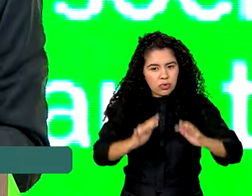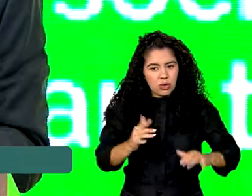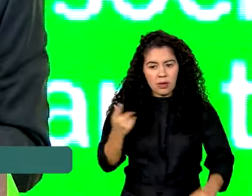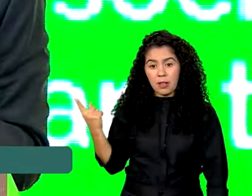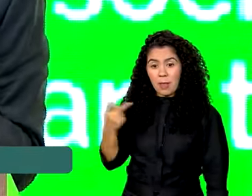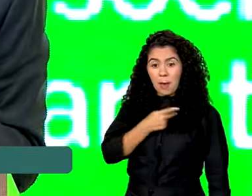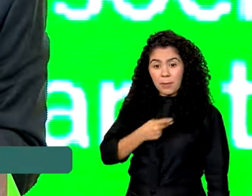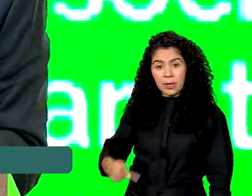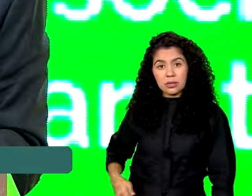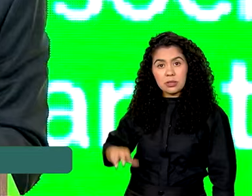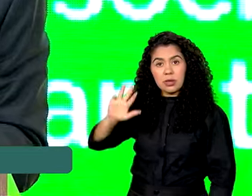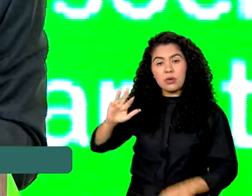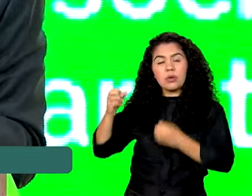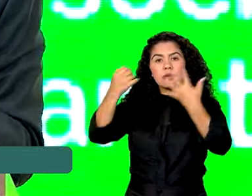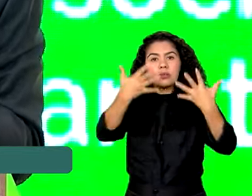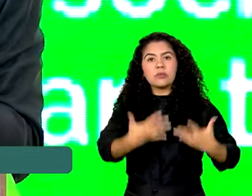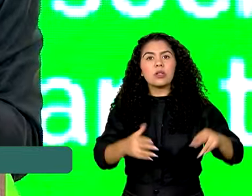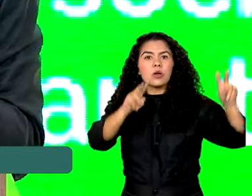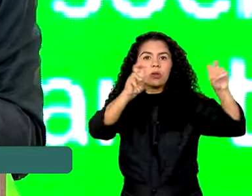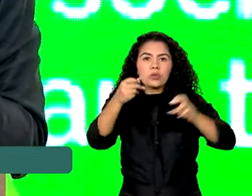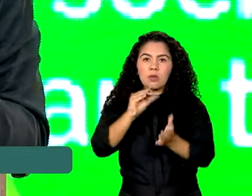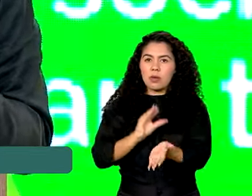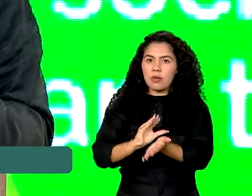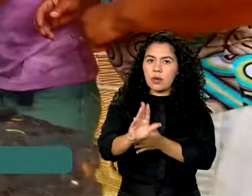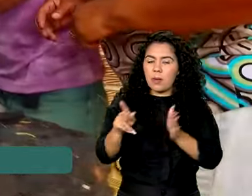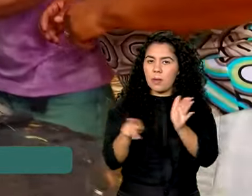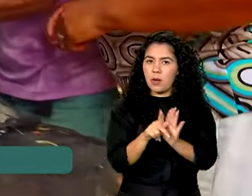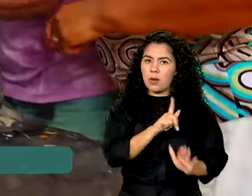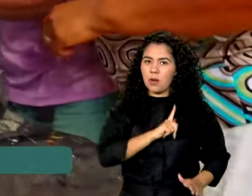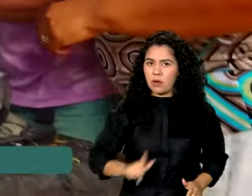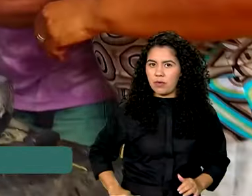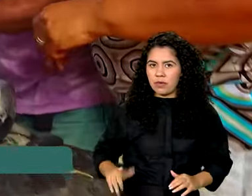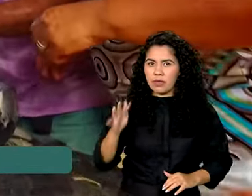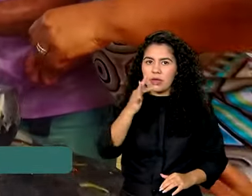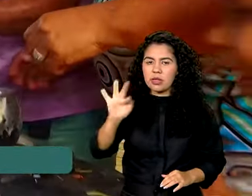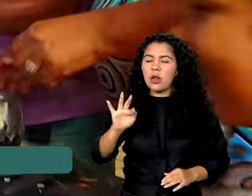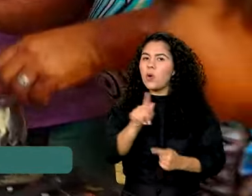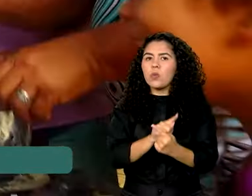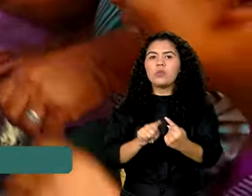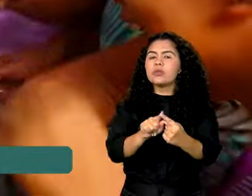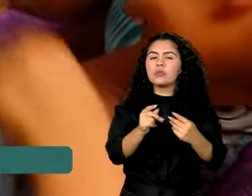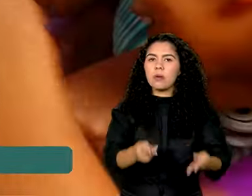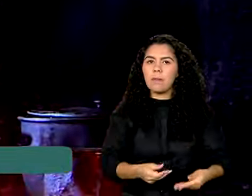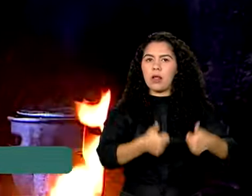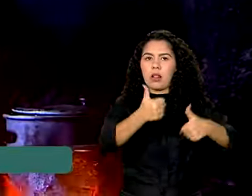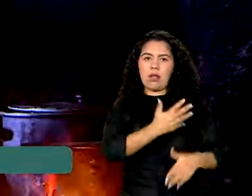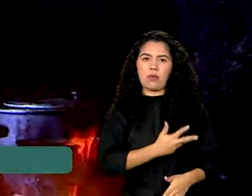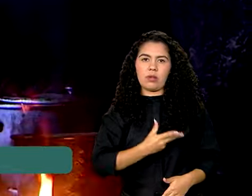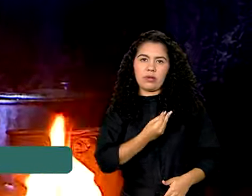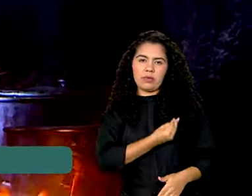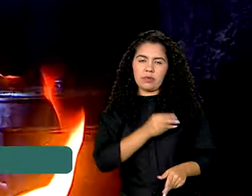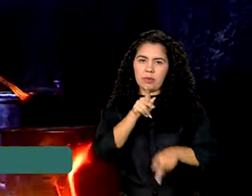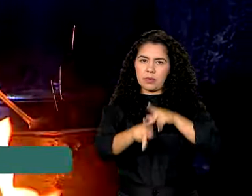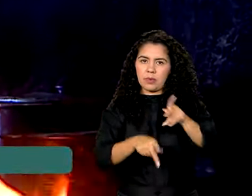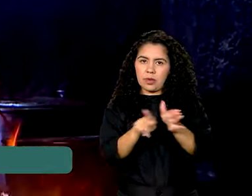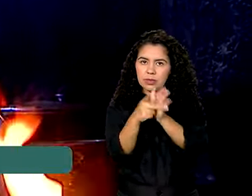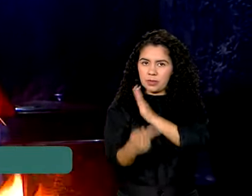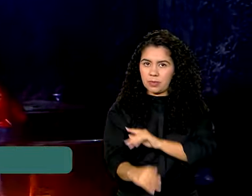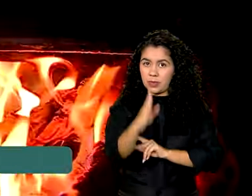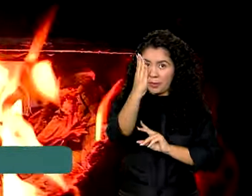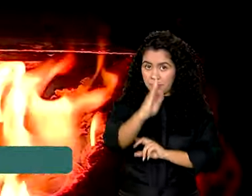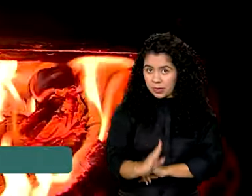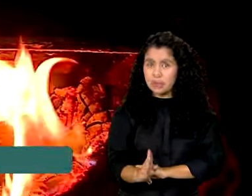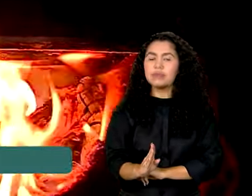Lula falou sobre os investimentos do governo federal na melhoria da qualidade de vida da população, que,